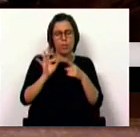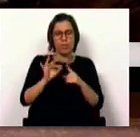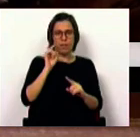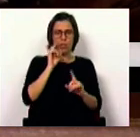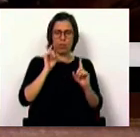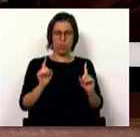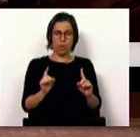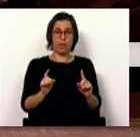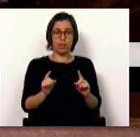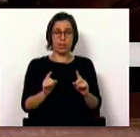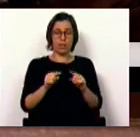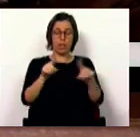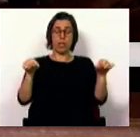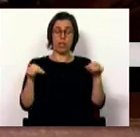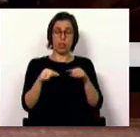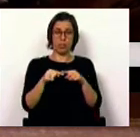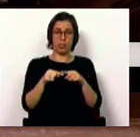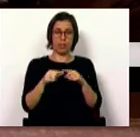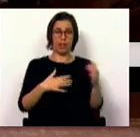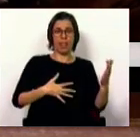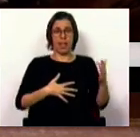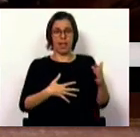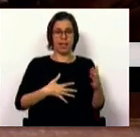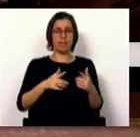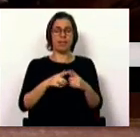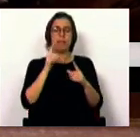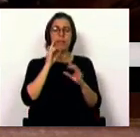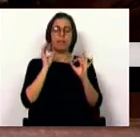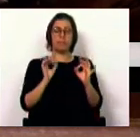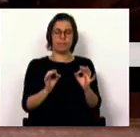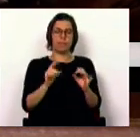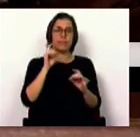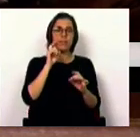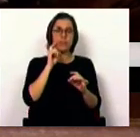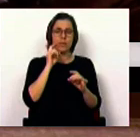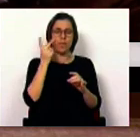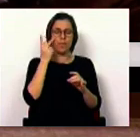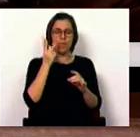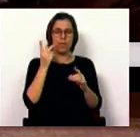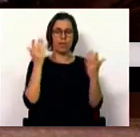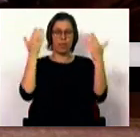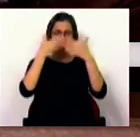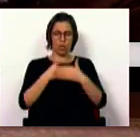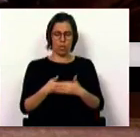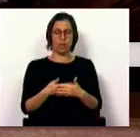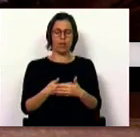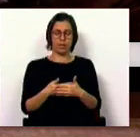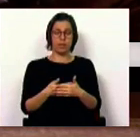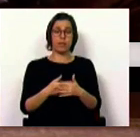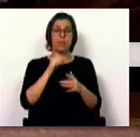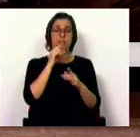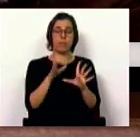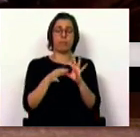segurança para espaços de dança, garantindo a segurança na vida noturna, permitindo aqui